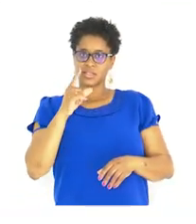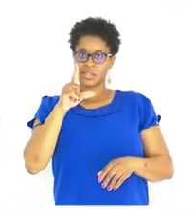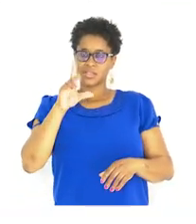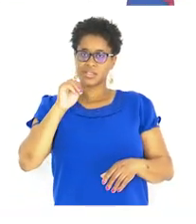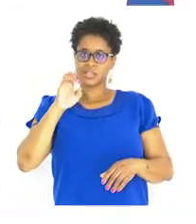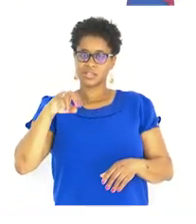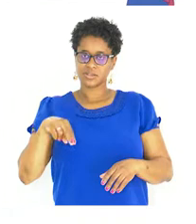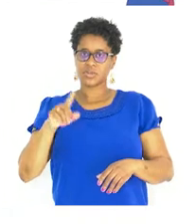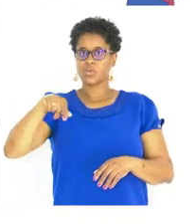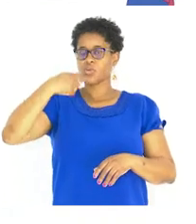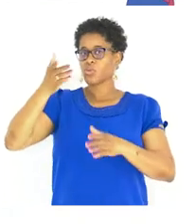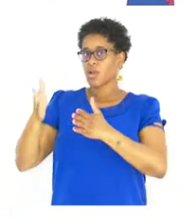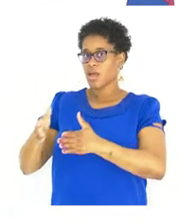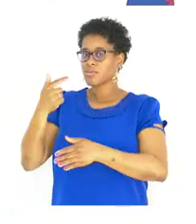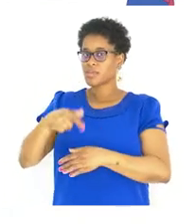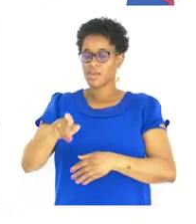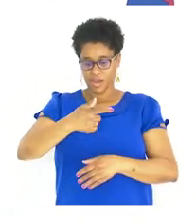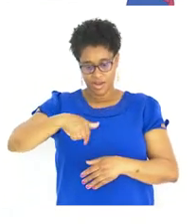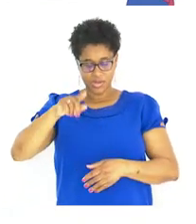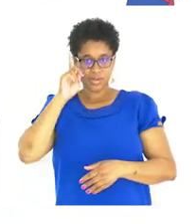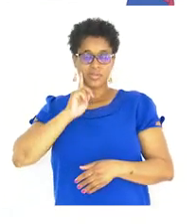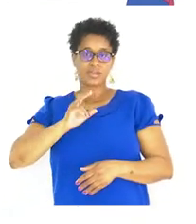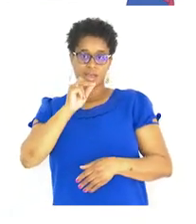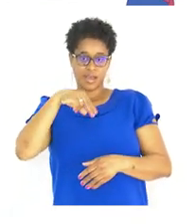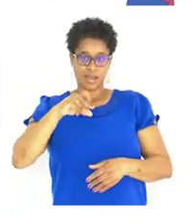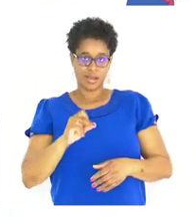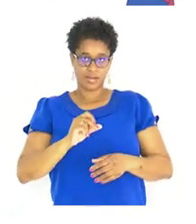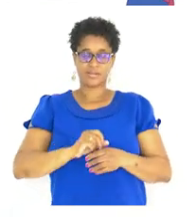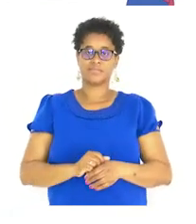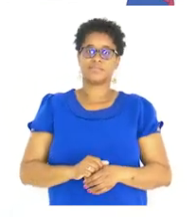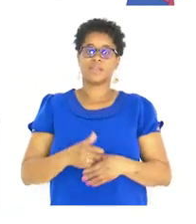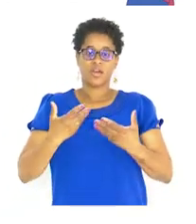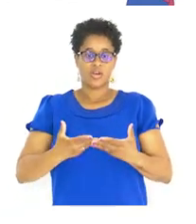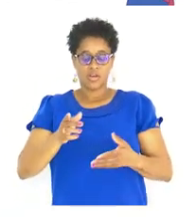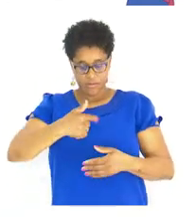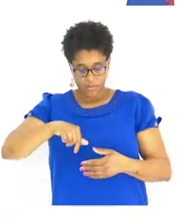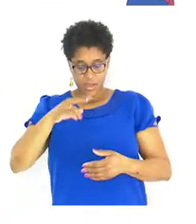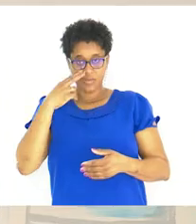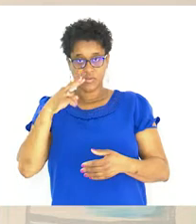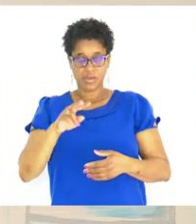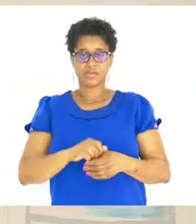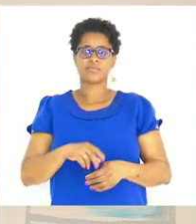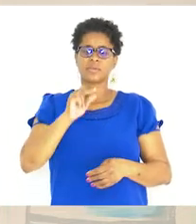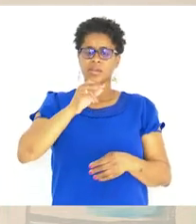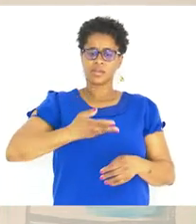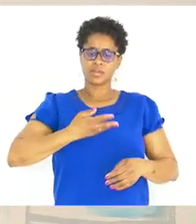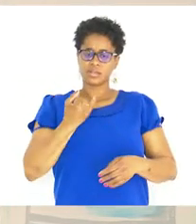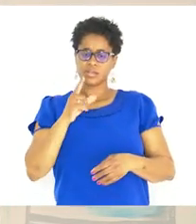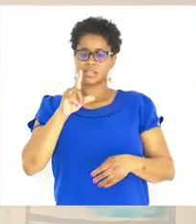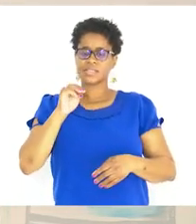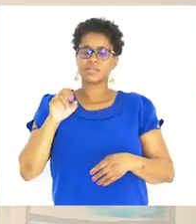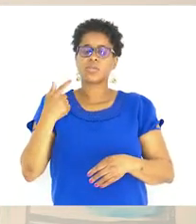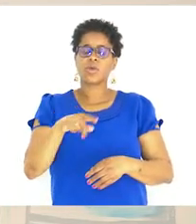E do outro lado Temos a nossa Ana Agora vamos lá ver O Adilson Tem uma